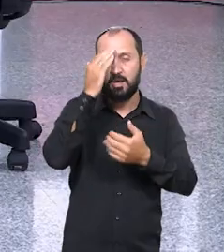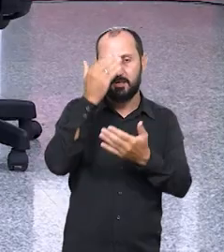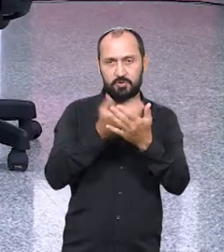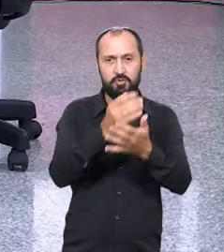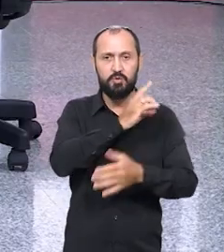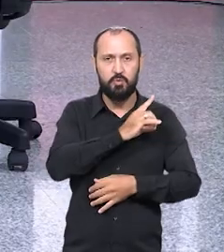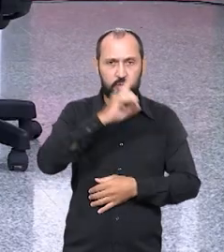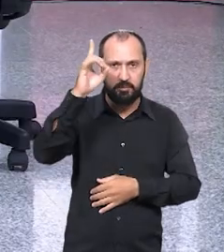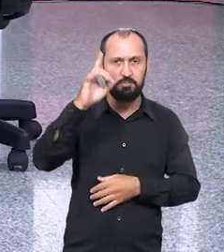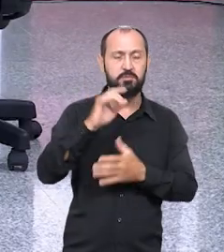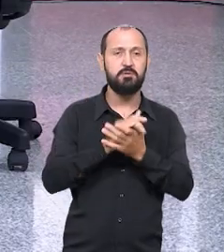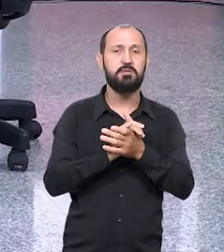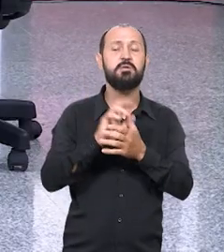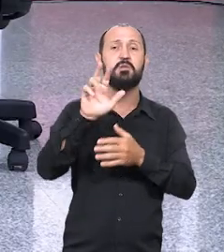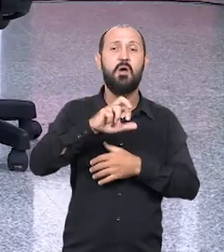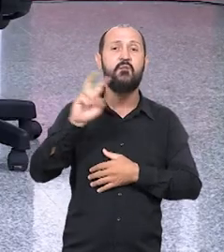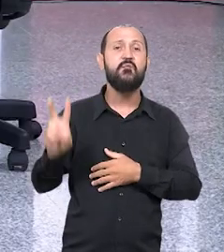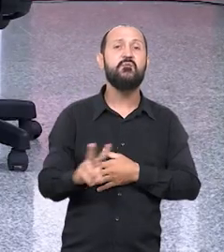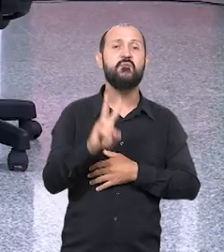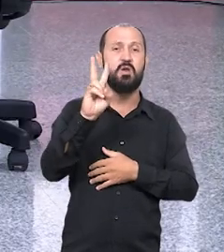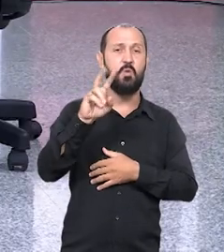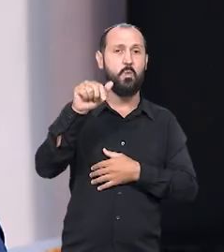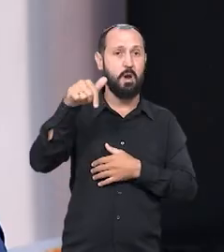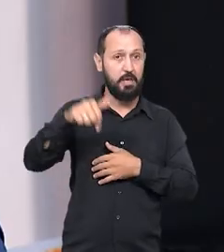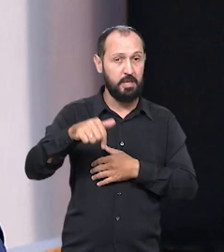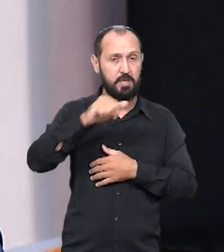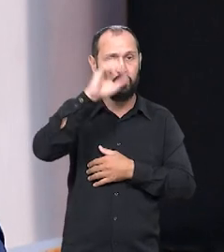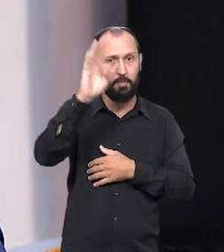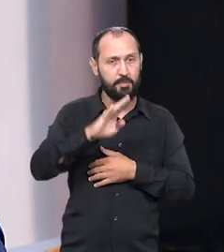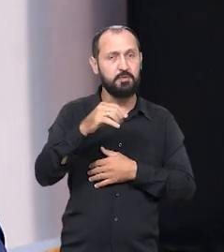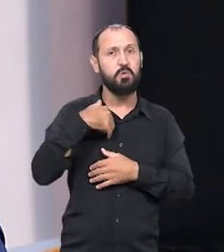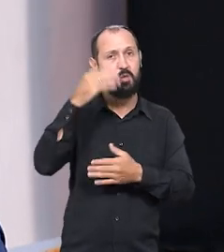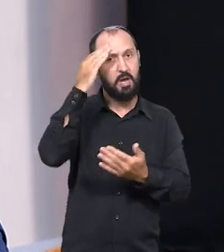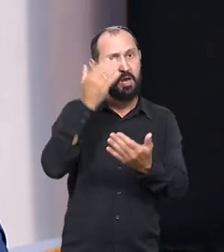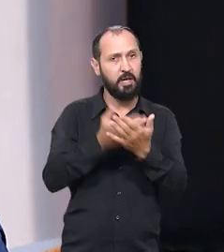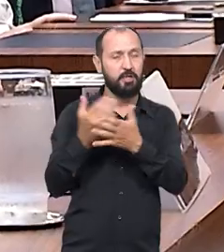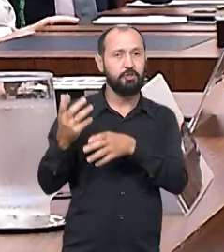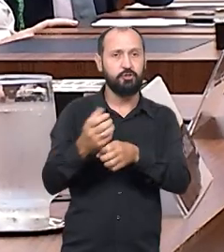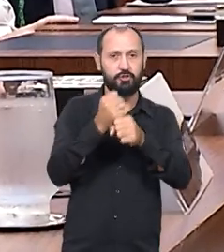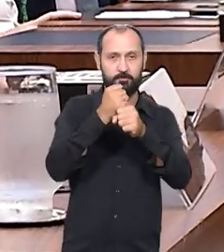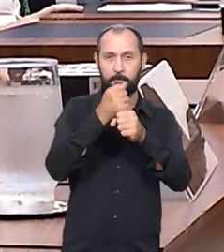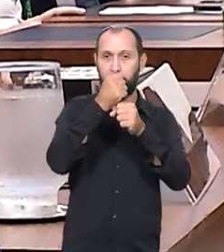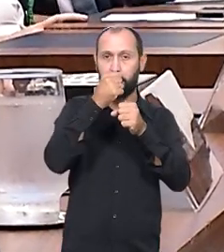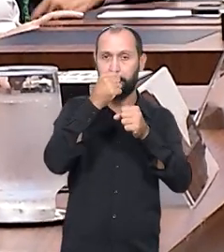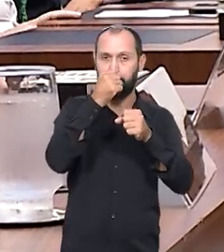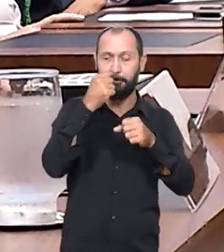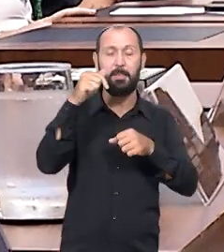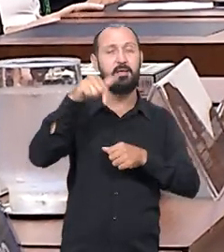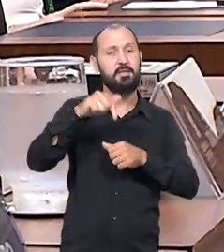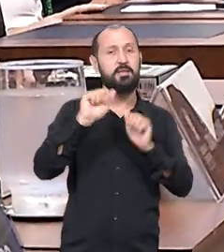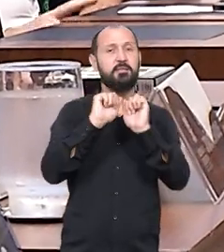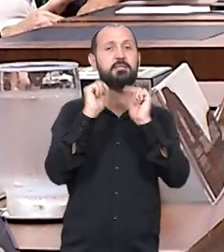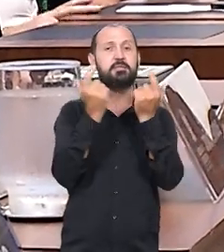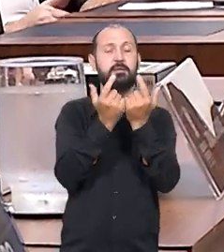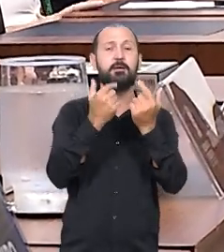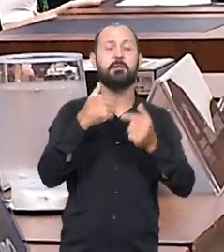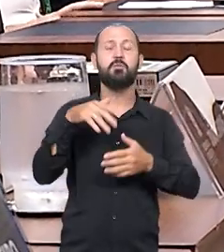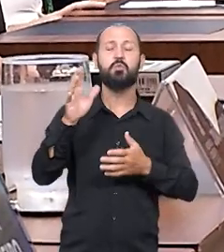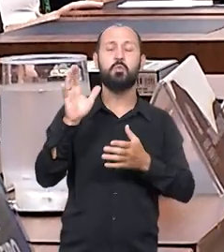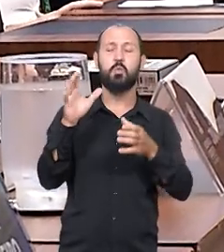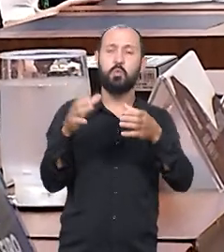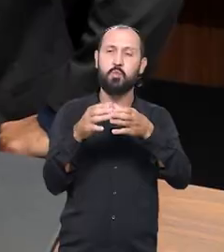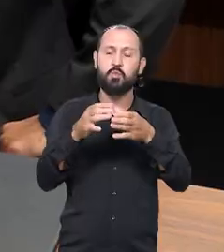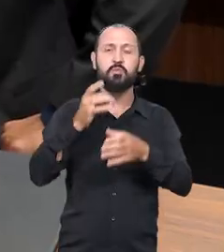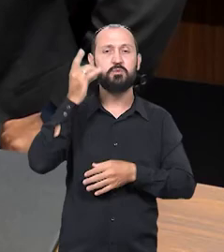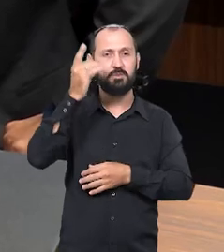acredita em Deus. E esses são os valores conservadores no Brasil. É nisso que eu acredito. Aqui dentro da Casa, a maioria dos